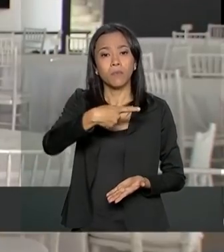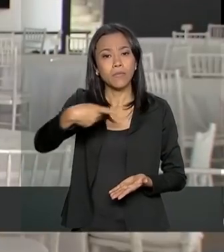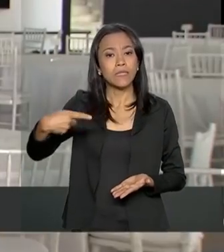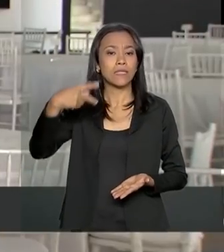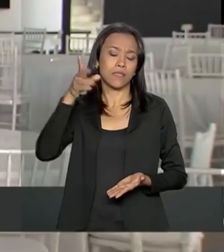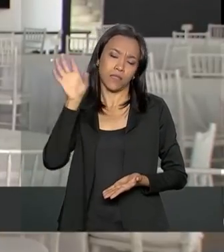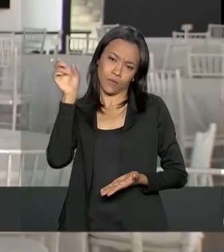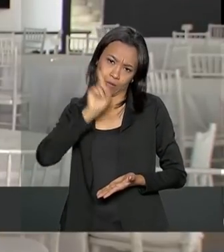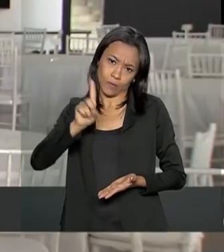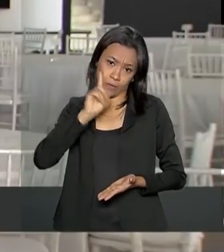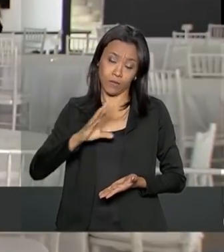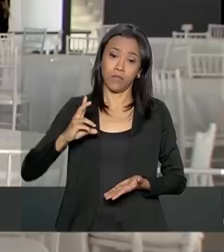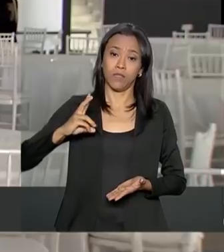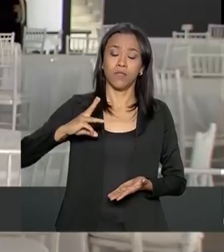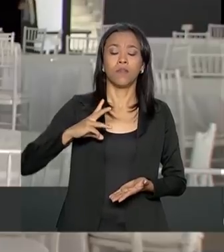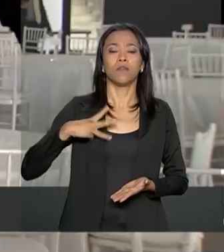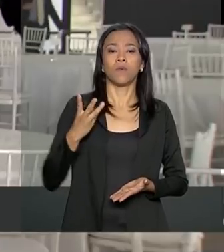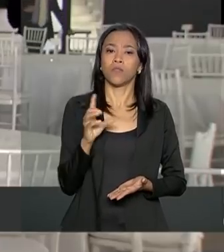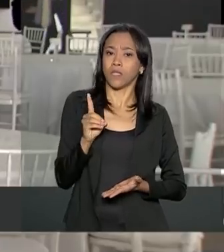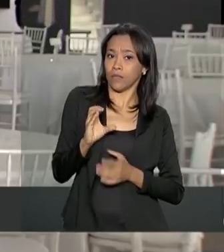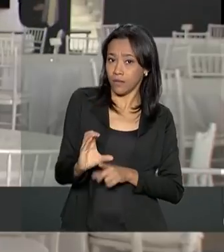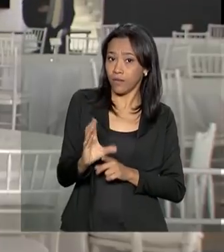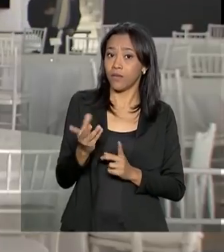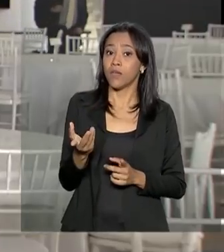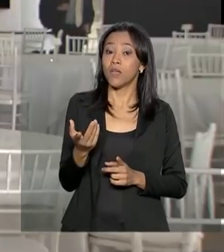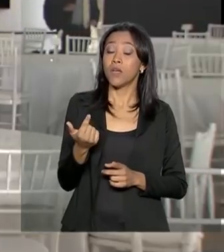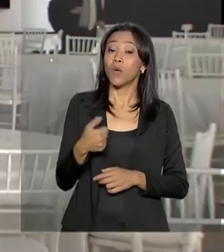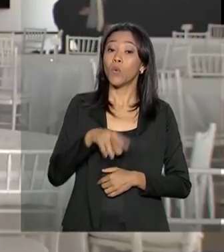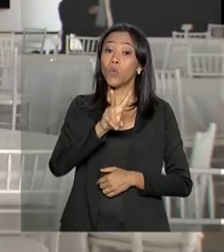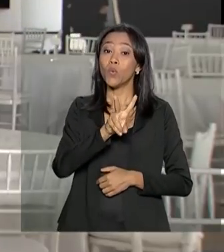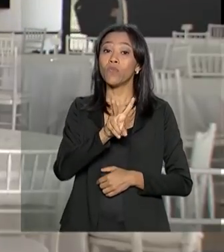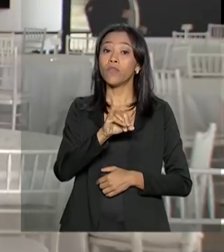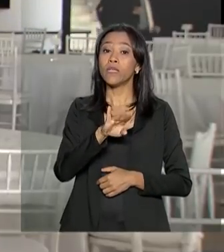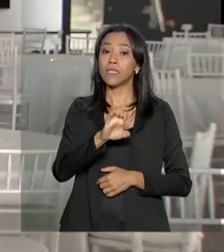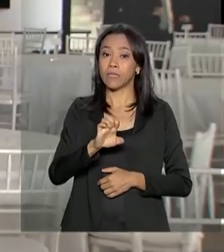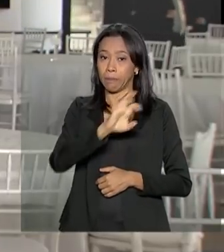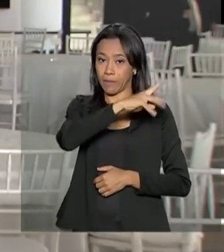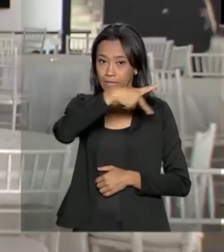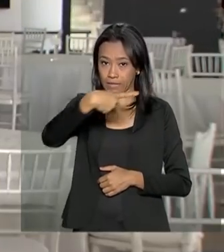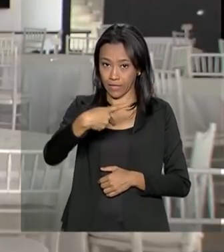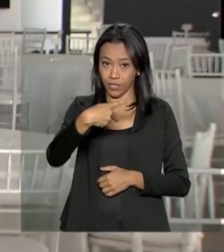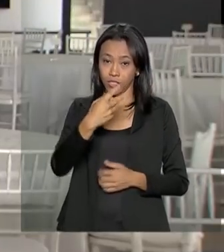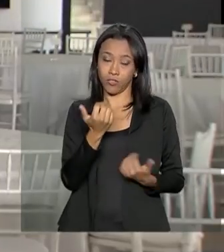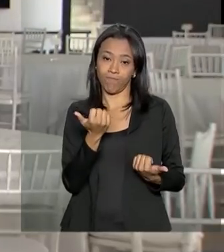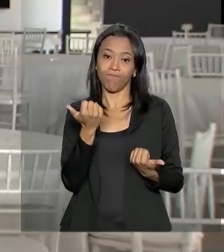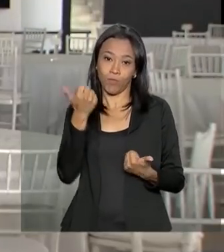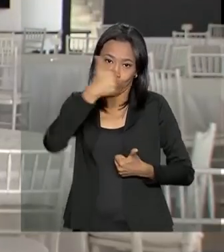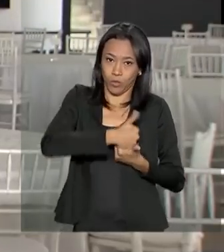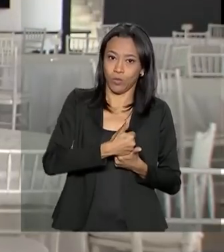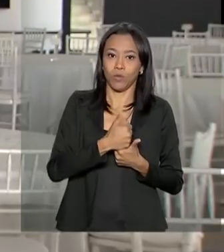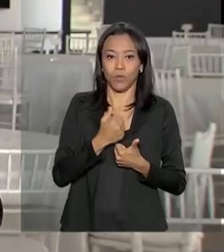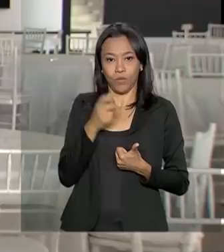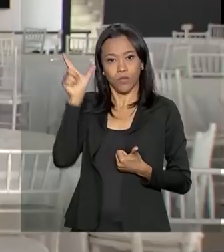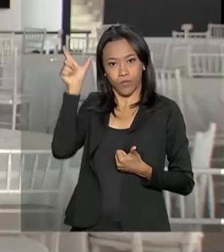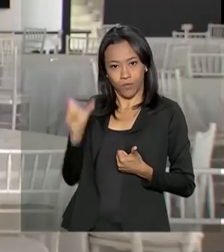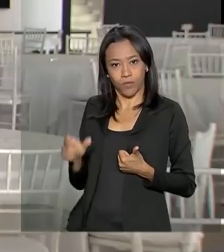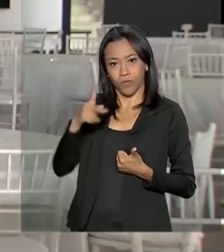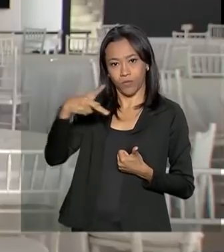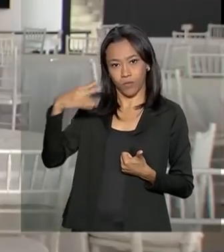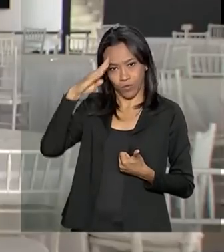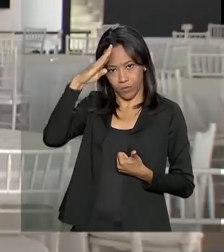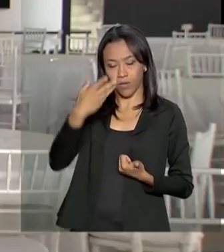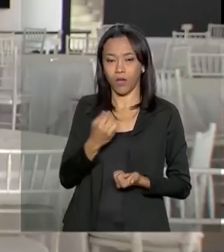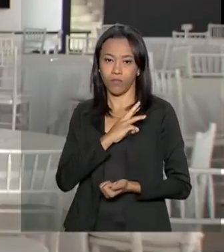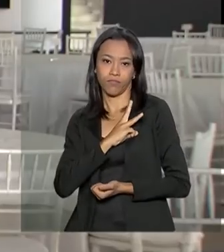a Washington, o vice-presidente general Hamilton Mourão assume interinamente o cargo. E ele já veio aqui para São Paulo,